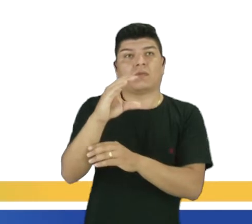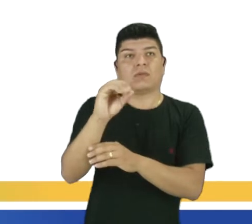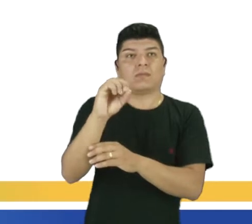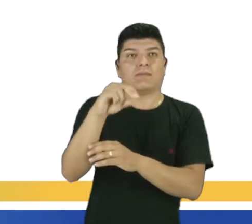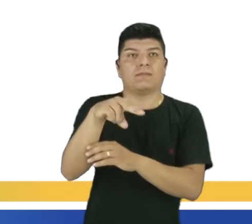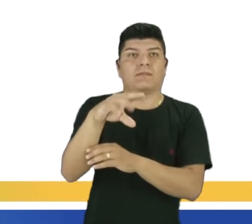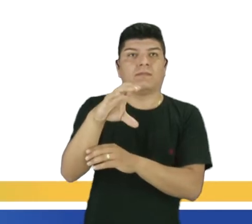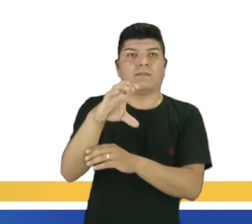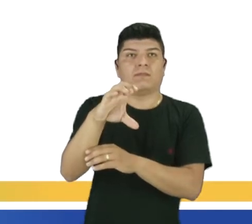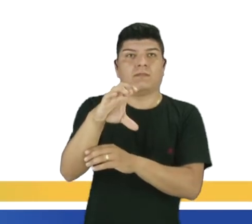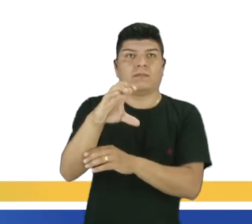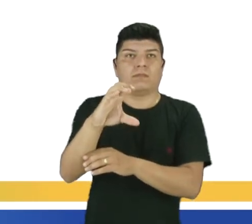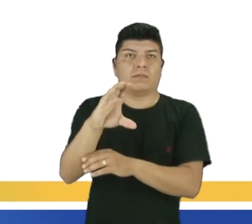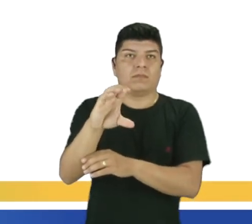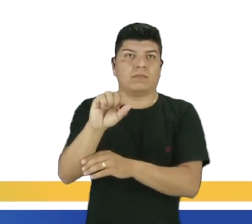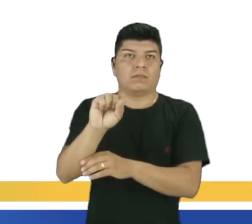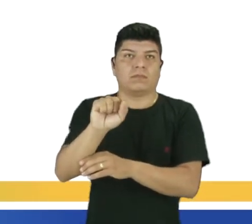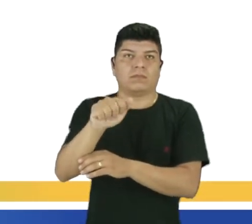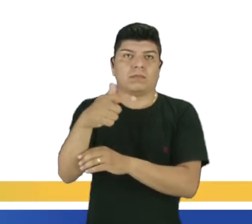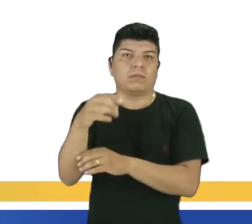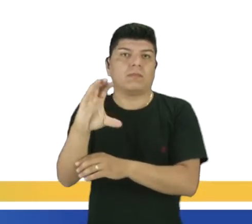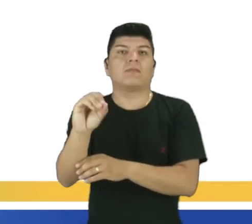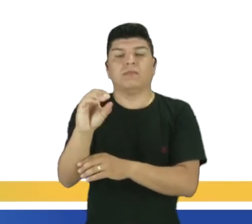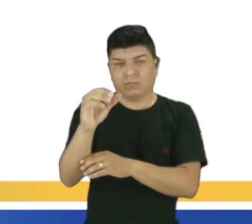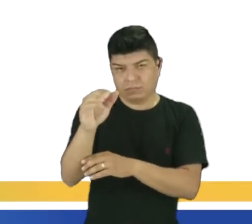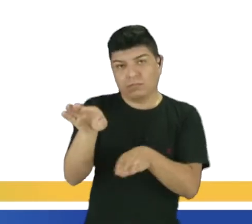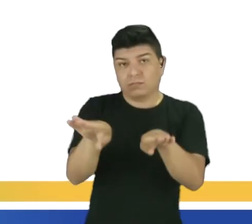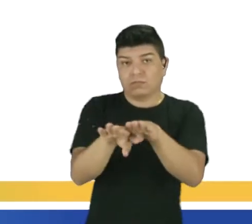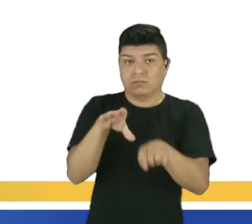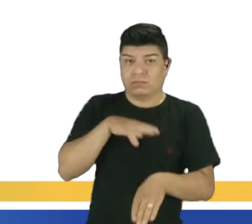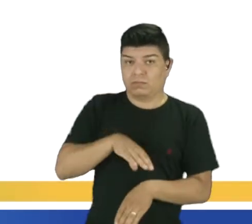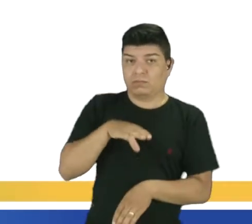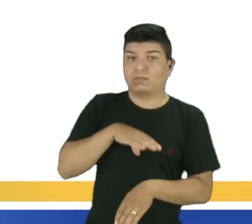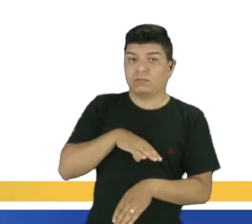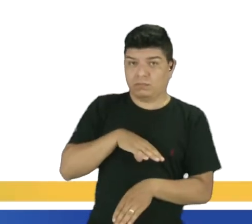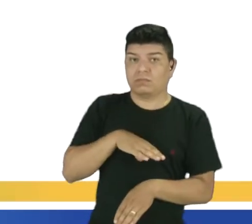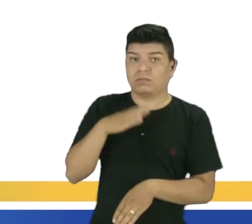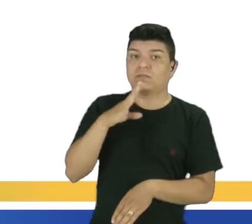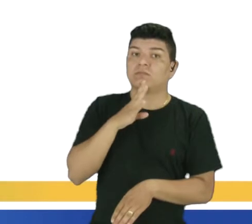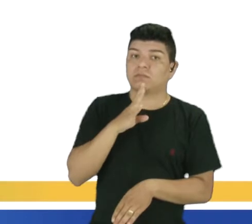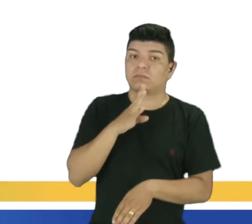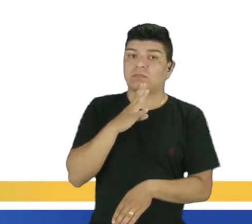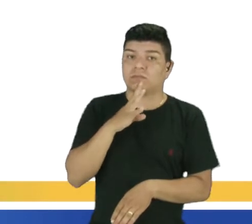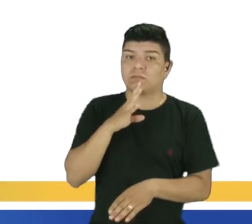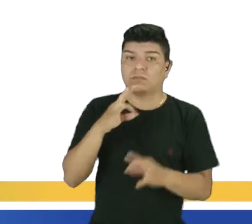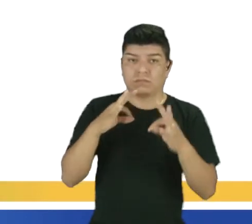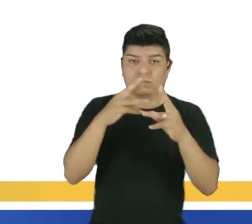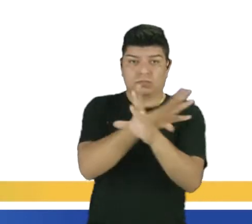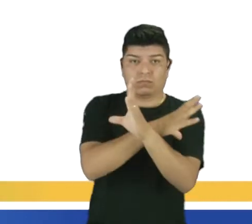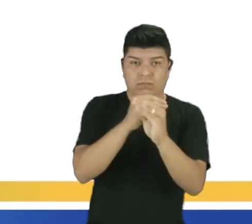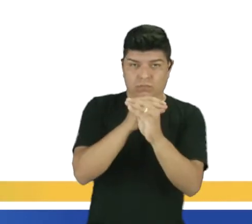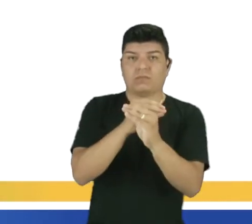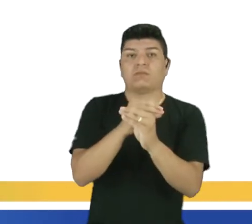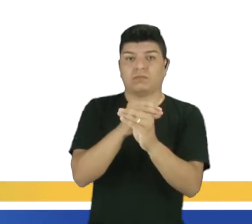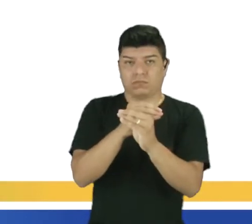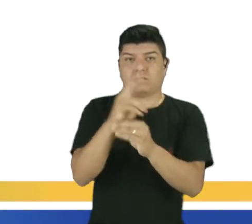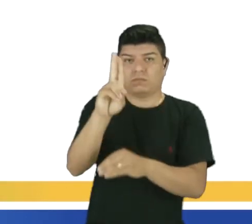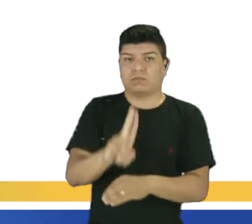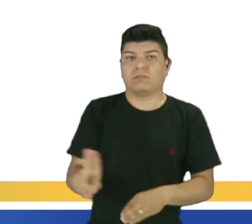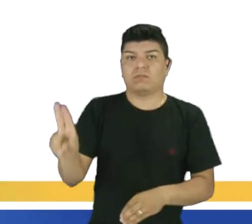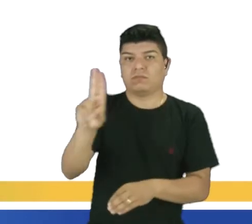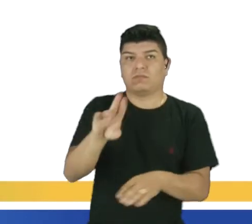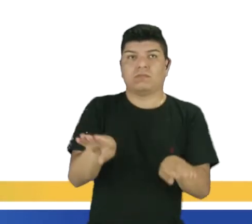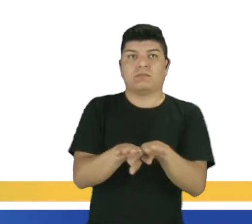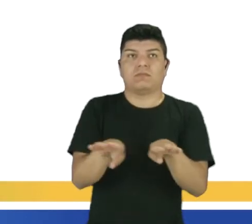Então, os que sabem melhor de língua portuguesa, né, conhecem, né, todas essas conjunções e os usos